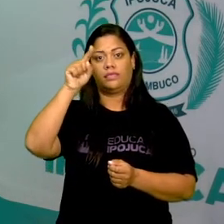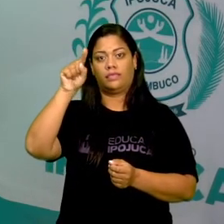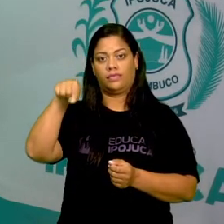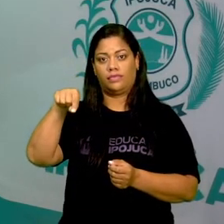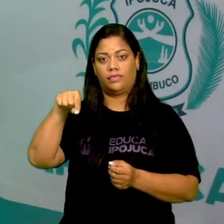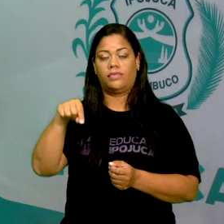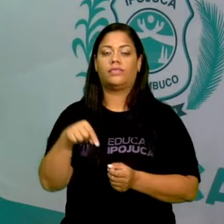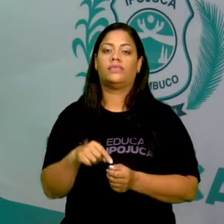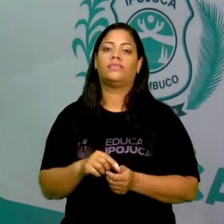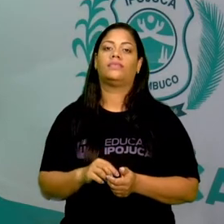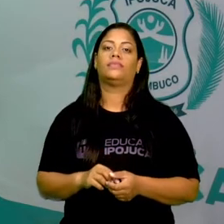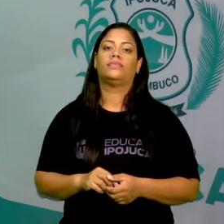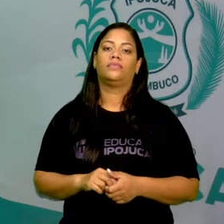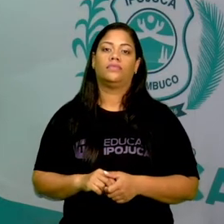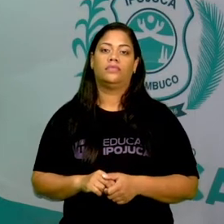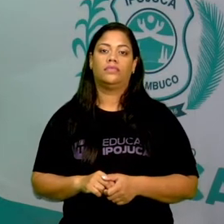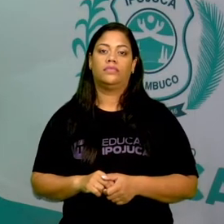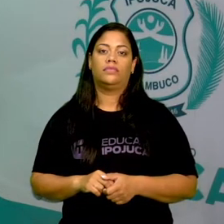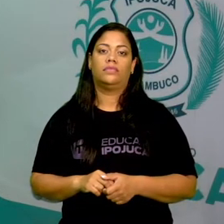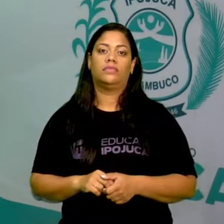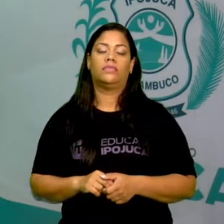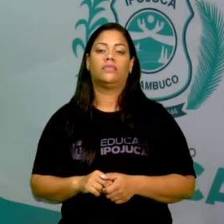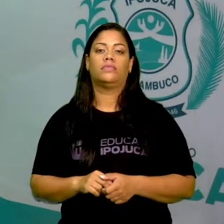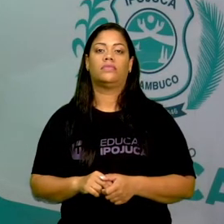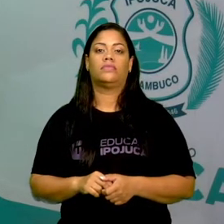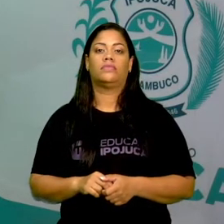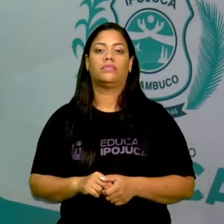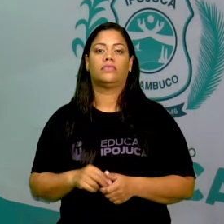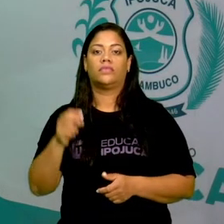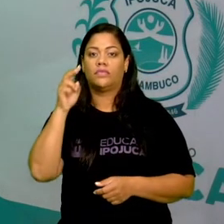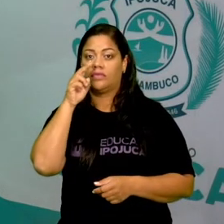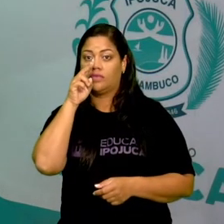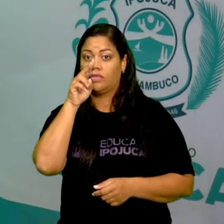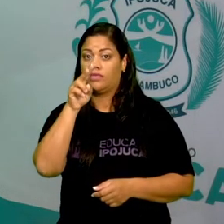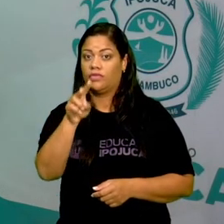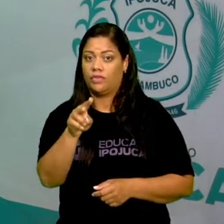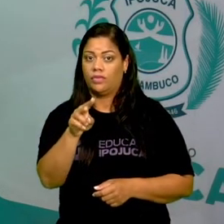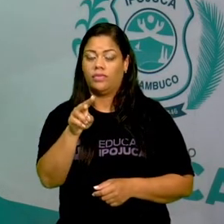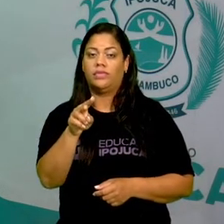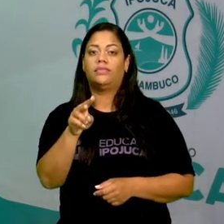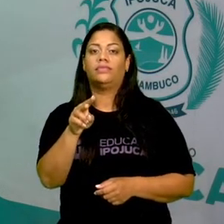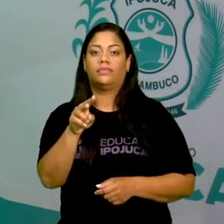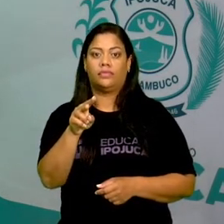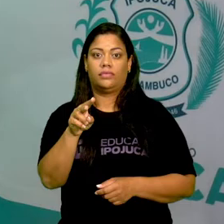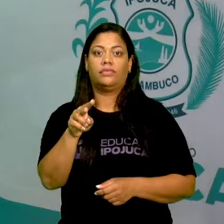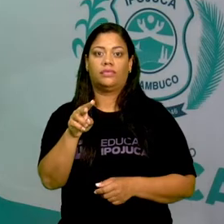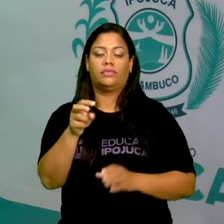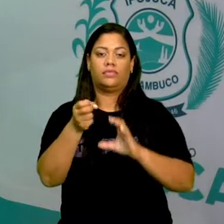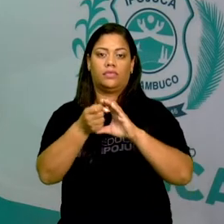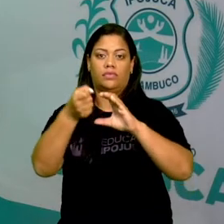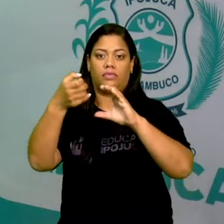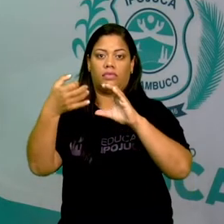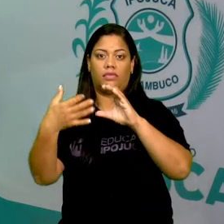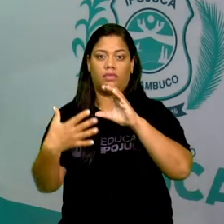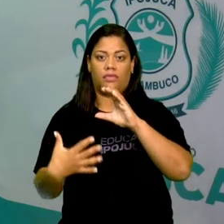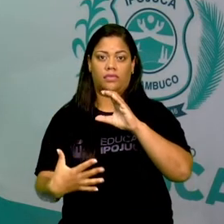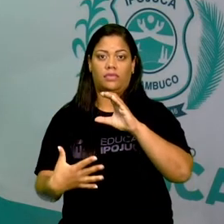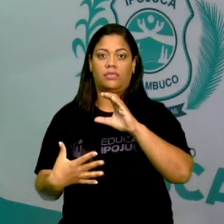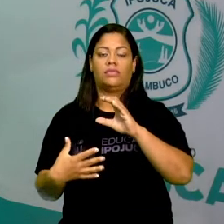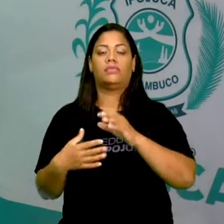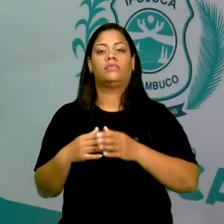e circunflexo, elas são consideradas mais fortes e são classificadas como